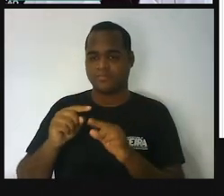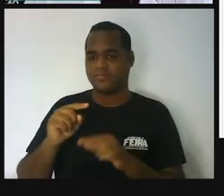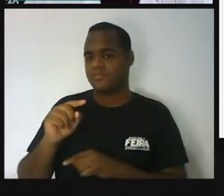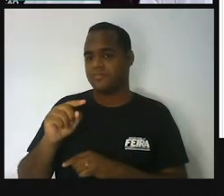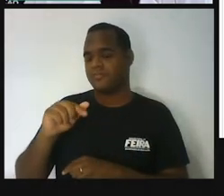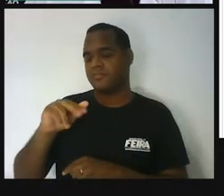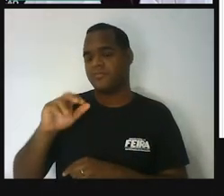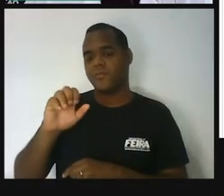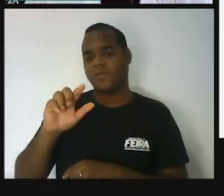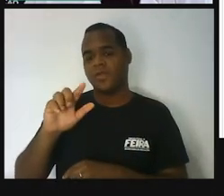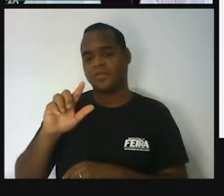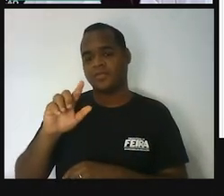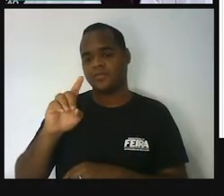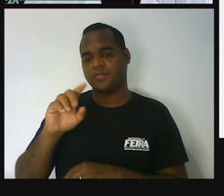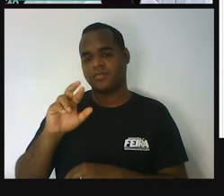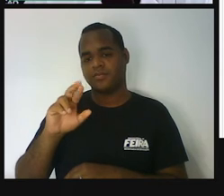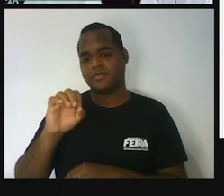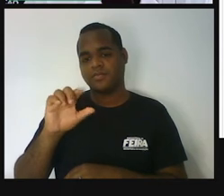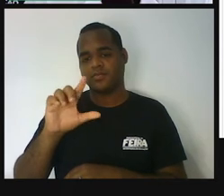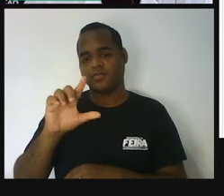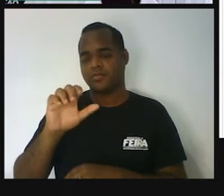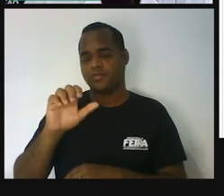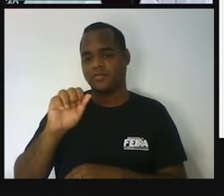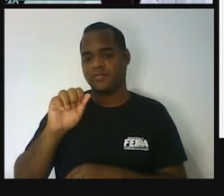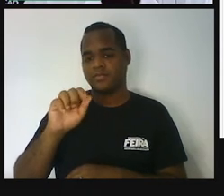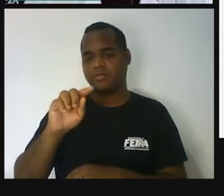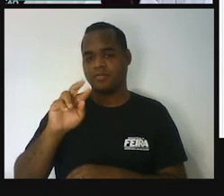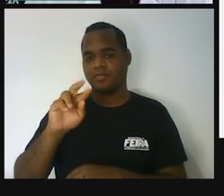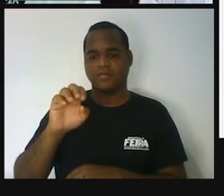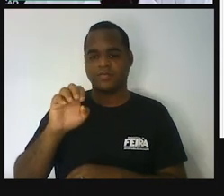Quadrilátero. Olha só. Quadri.